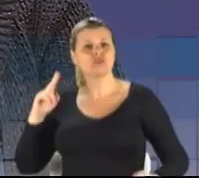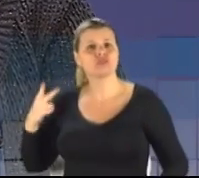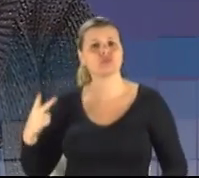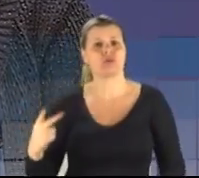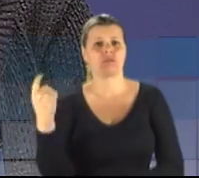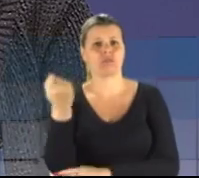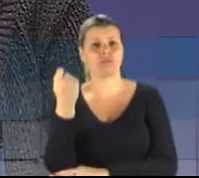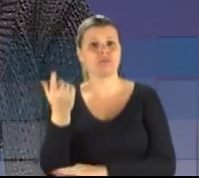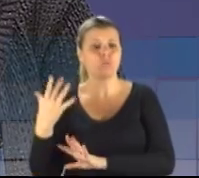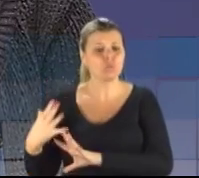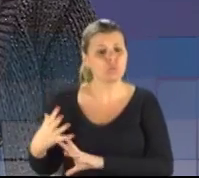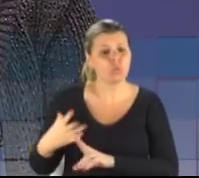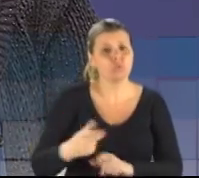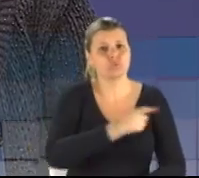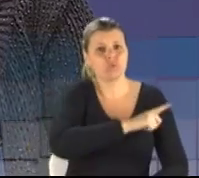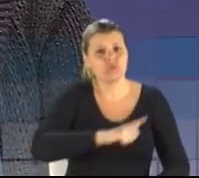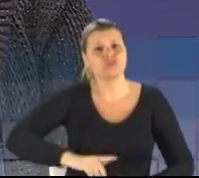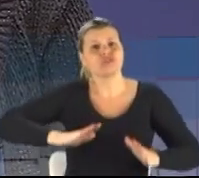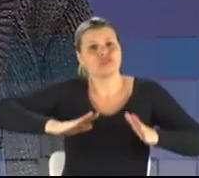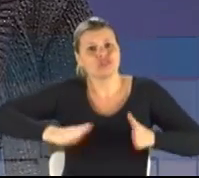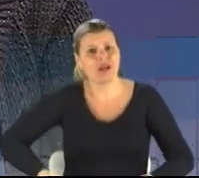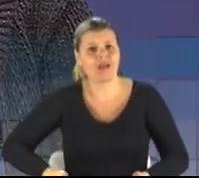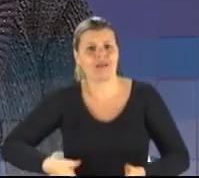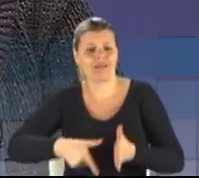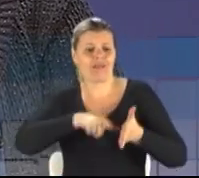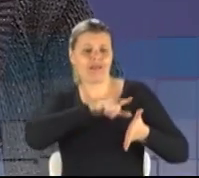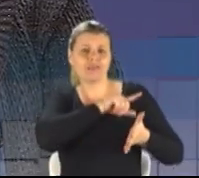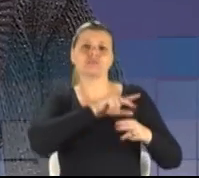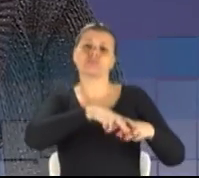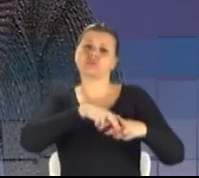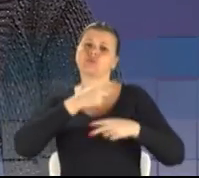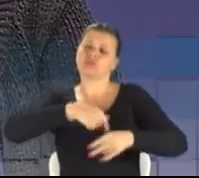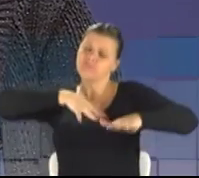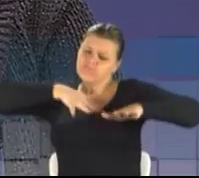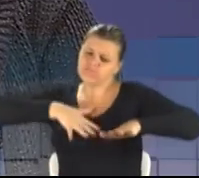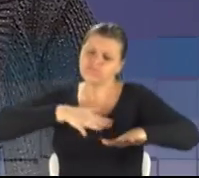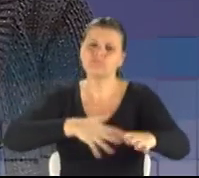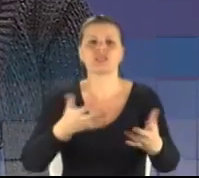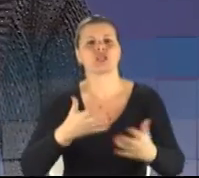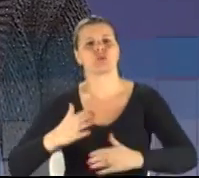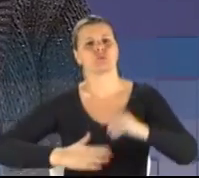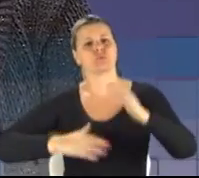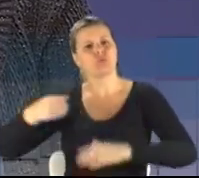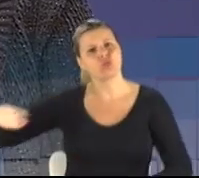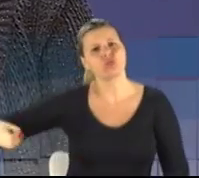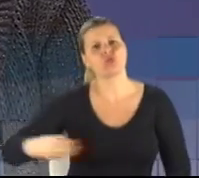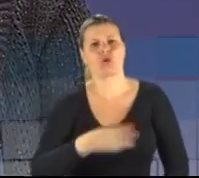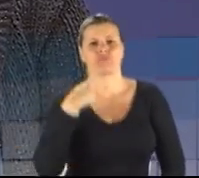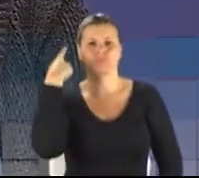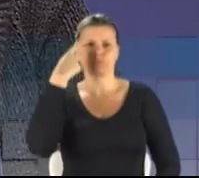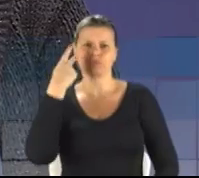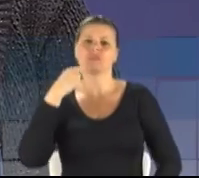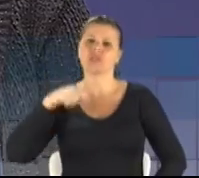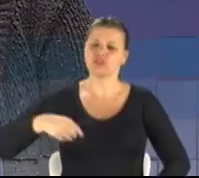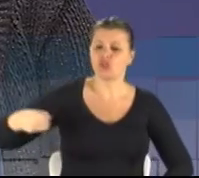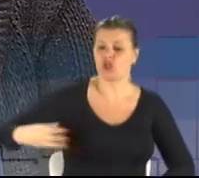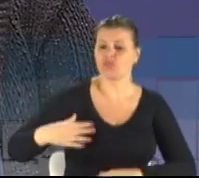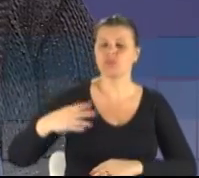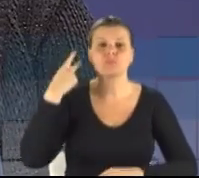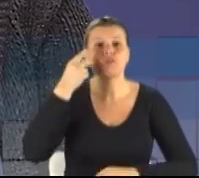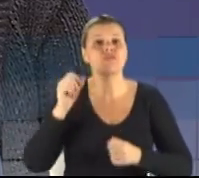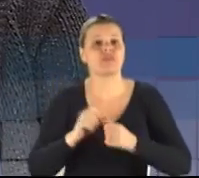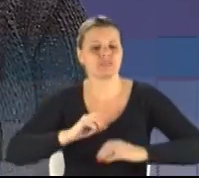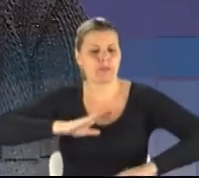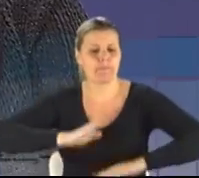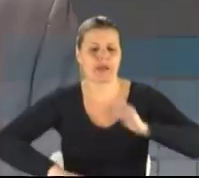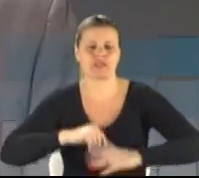candidatos do sistema já governaram. Foi por isso que a gente foi às ruas, para a gente construir uma nova política, e a nova política se faz na prática, e não